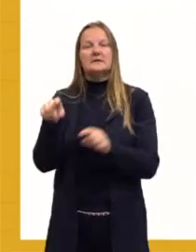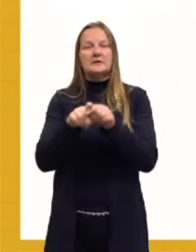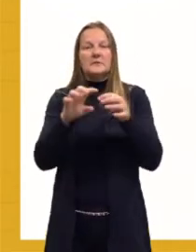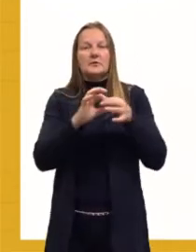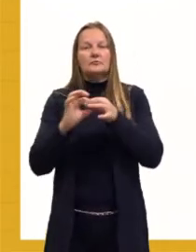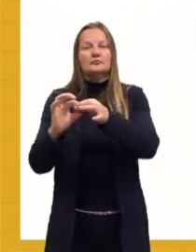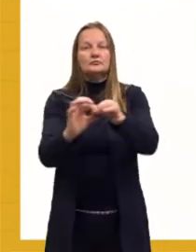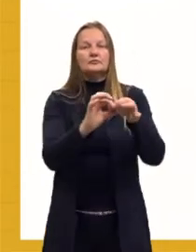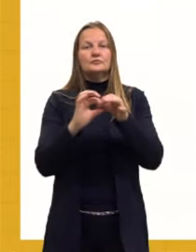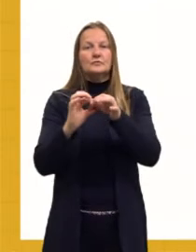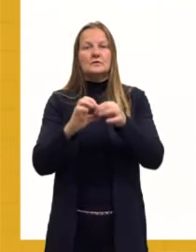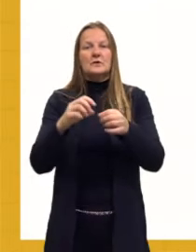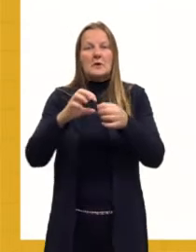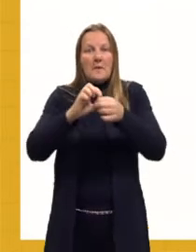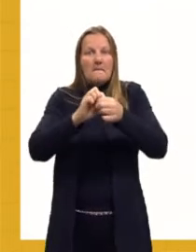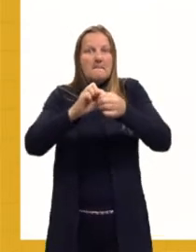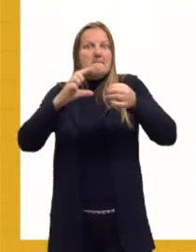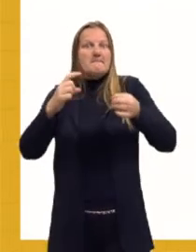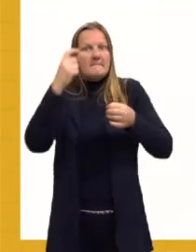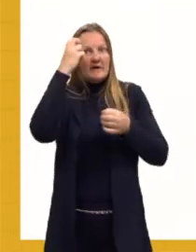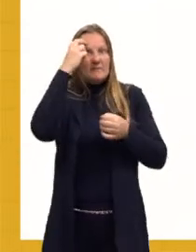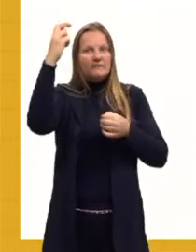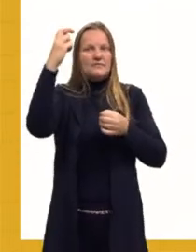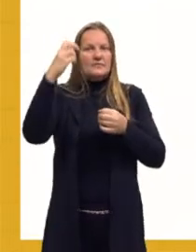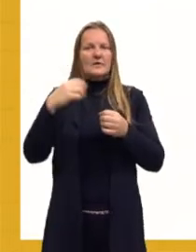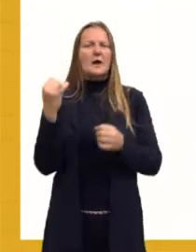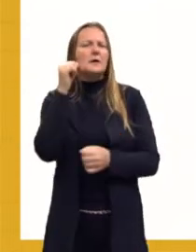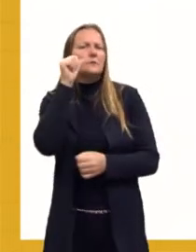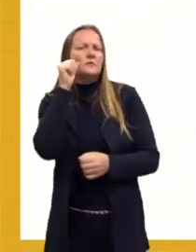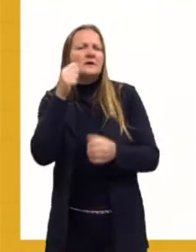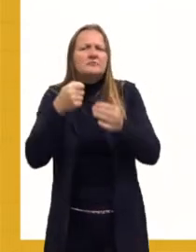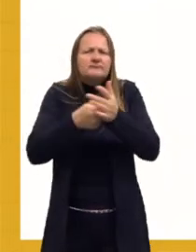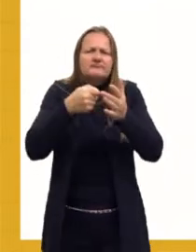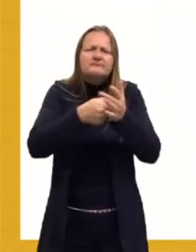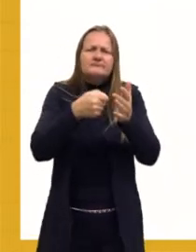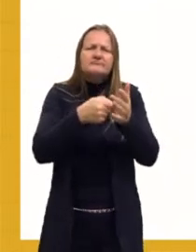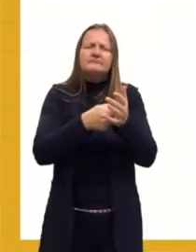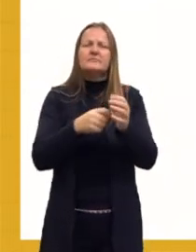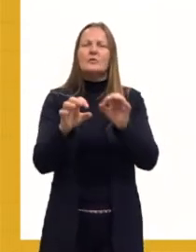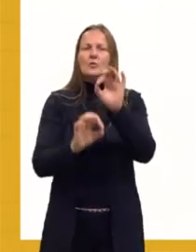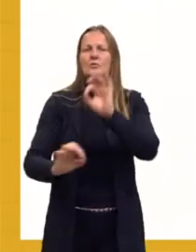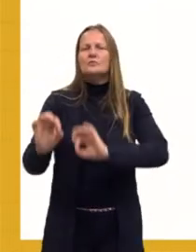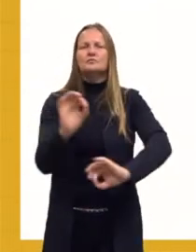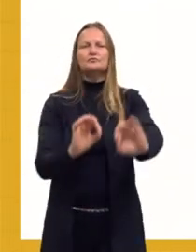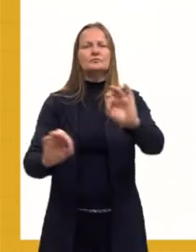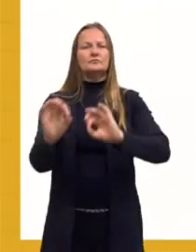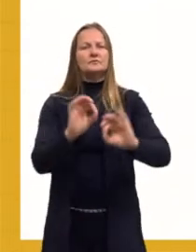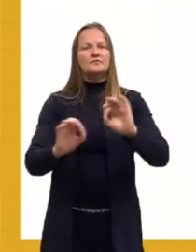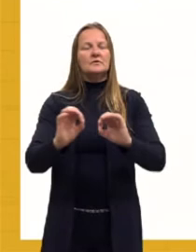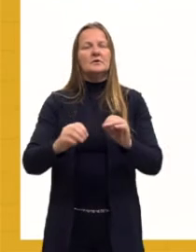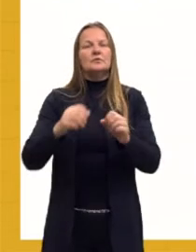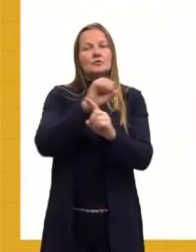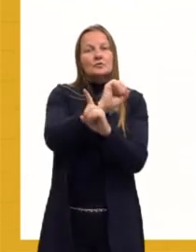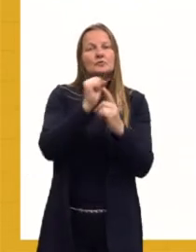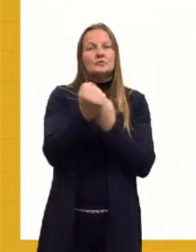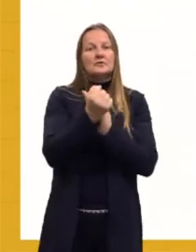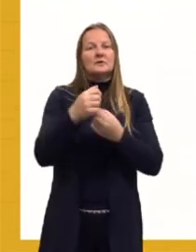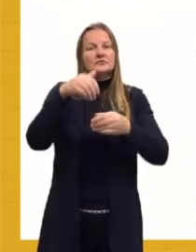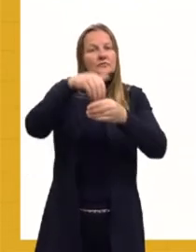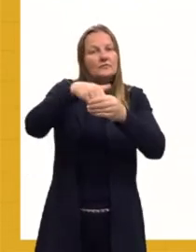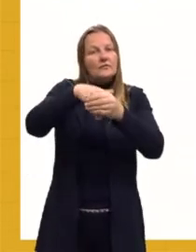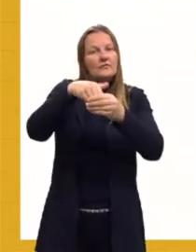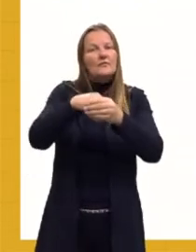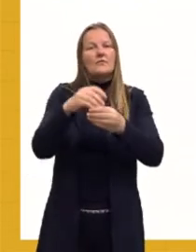Emancipação Intelectual das Mulheres. O que isso nos mostra? Que as mulheres estavam se organizando e reivindicando esse